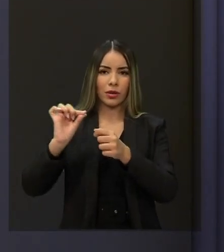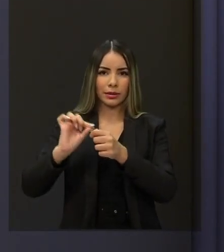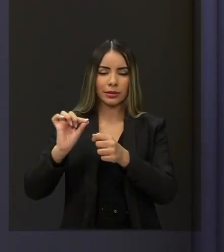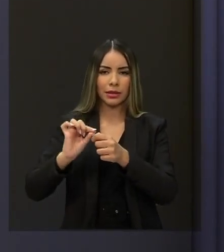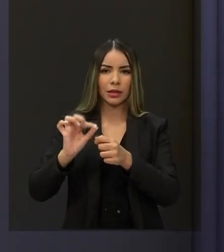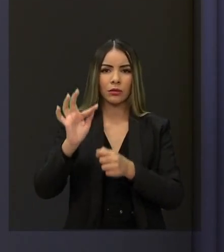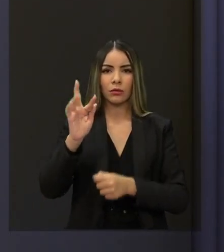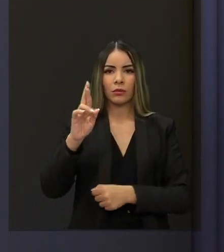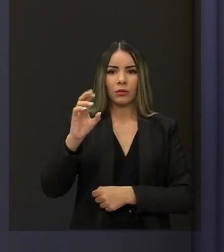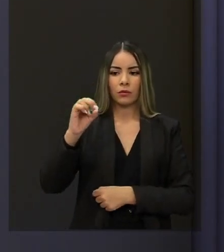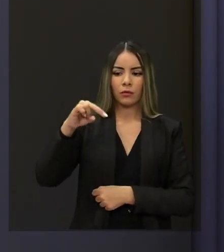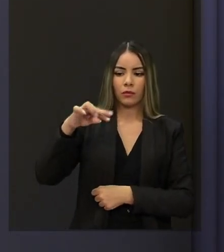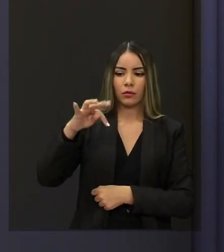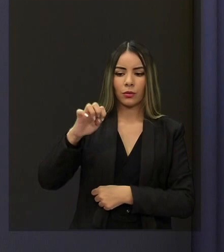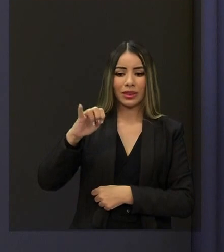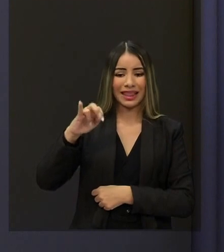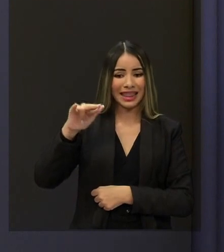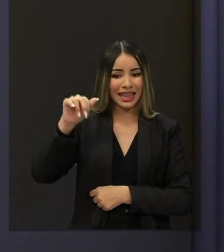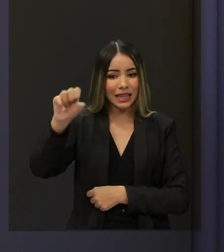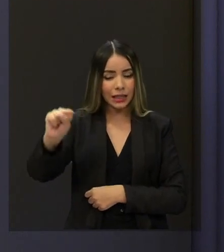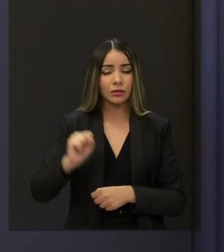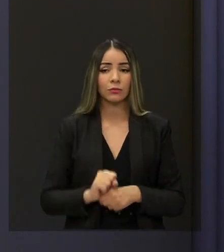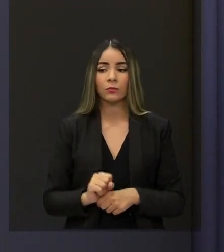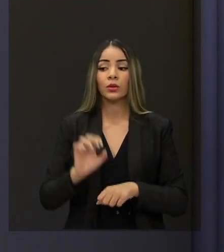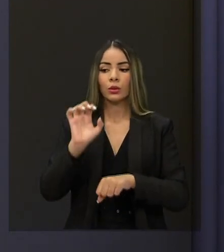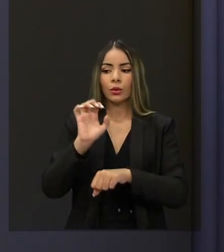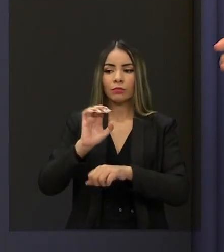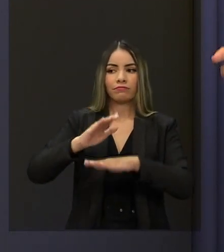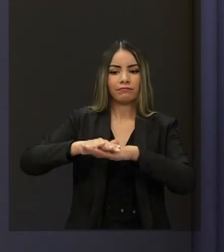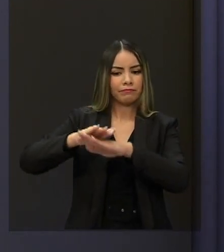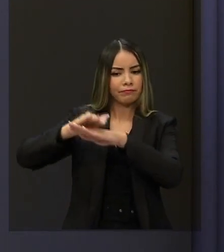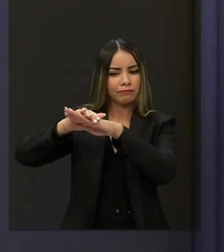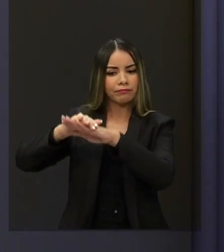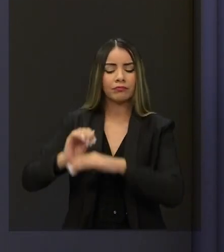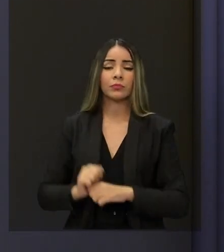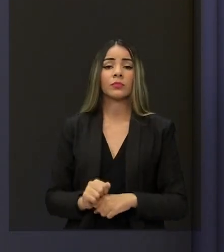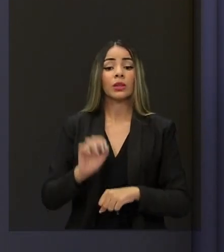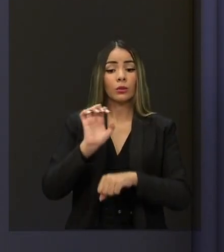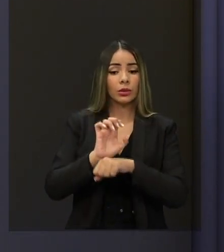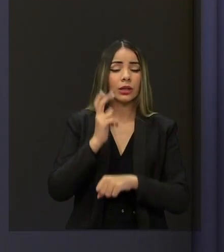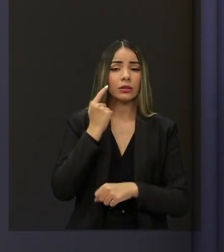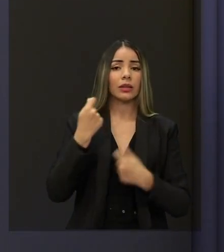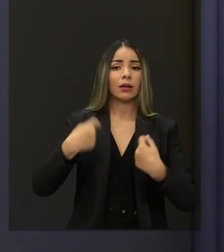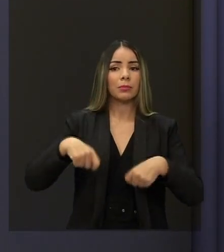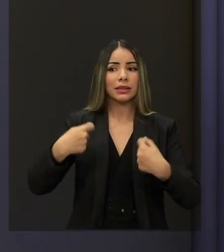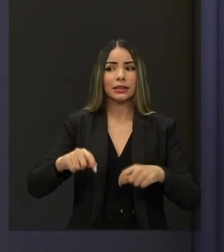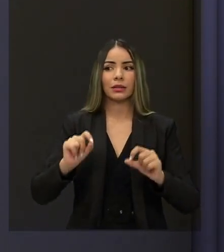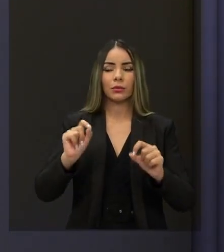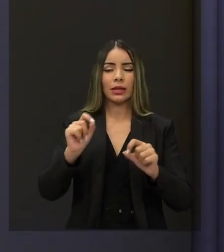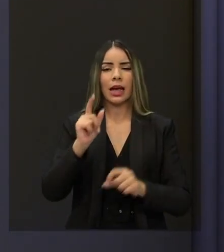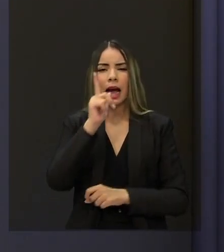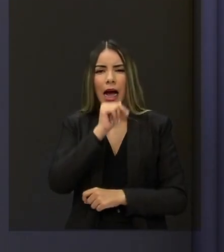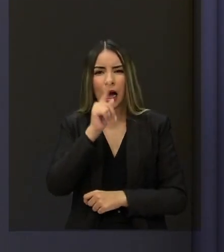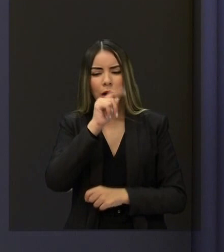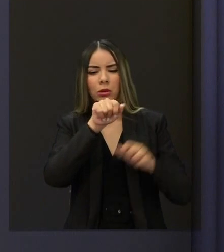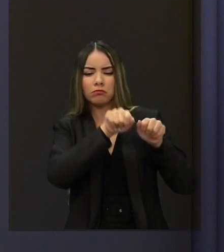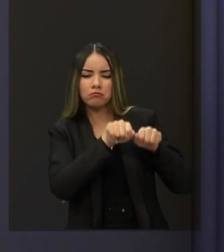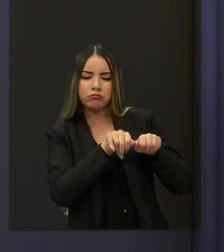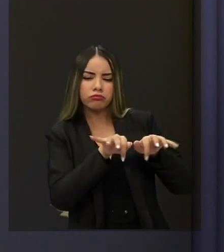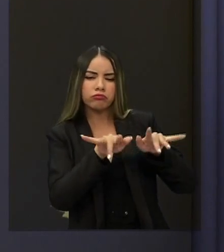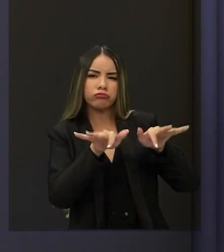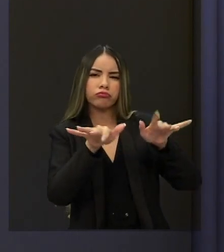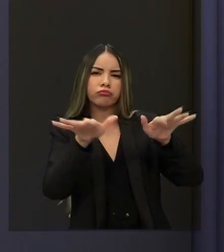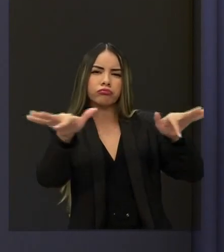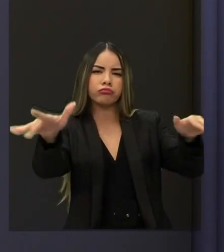reservatórios e o Estado do Ceará precisa montar uma grande rede de adutoras que permita levar água para todo o seu território.